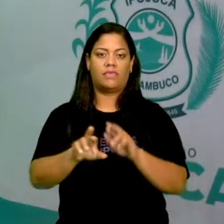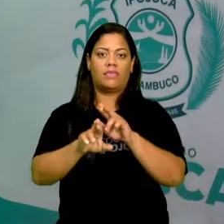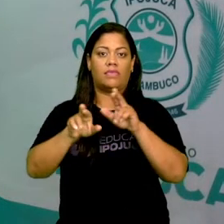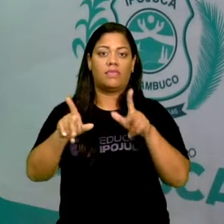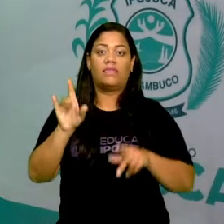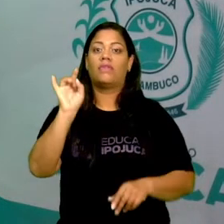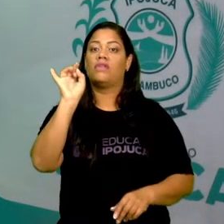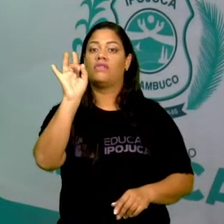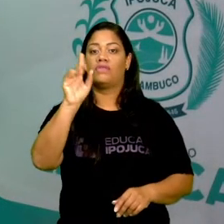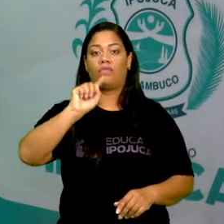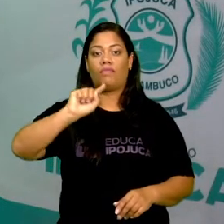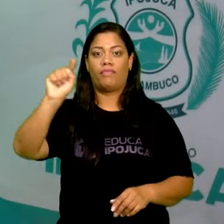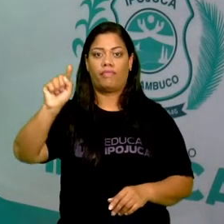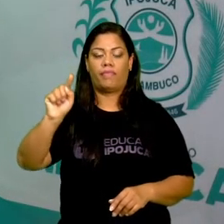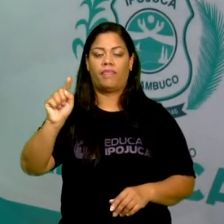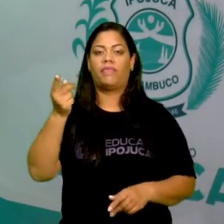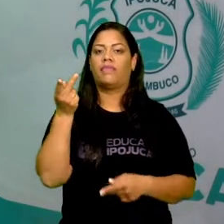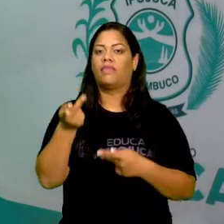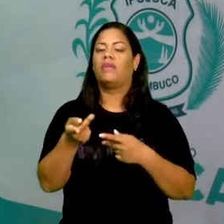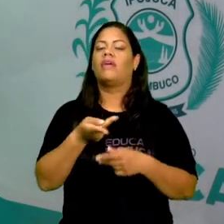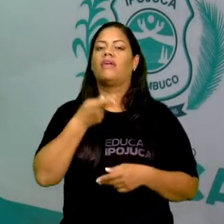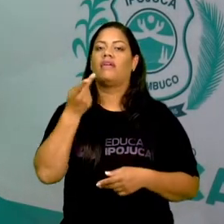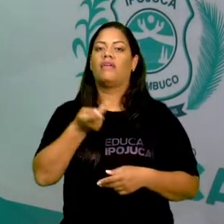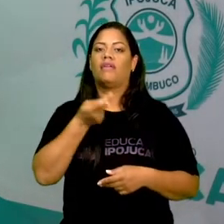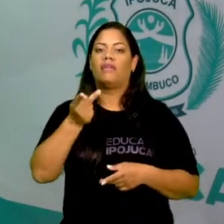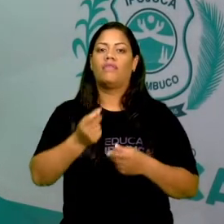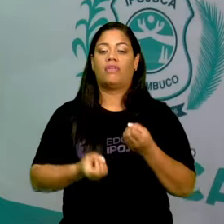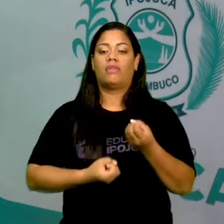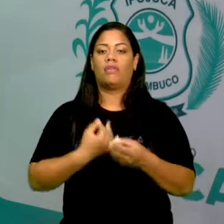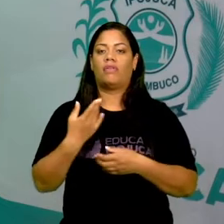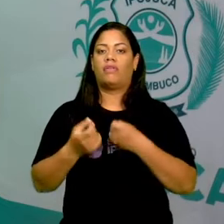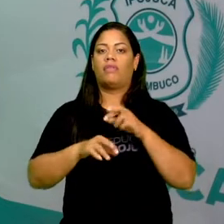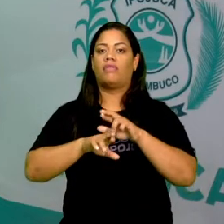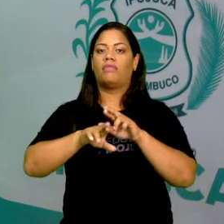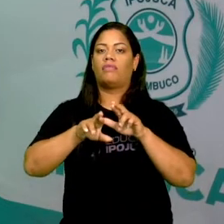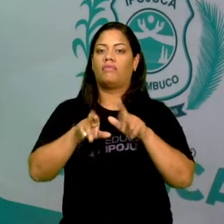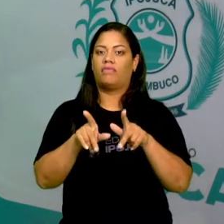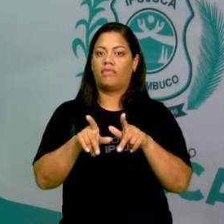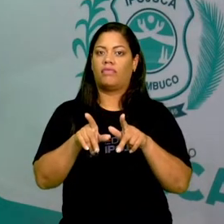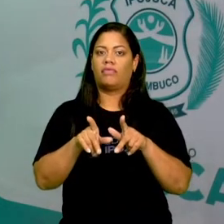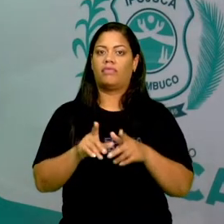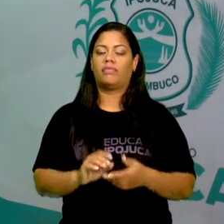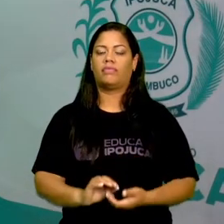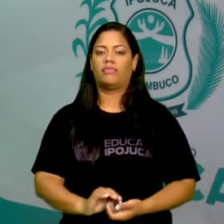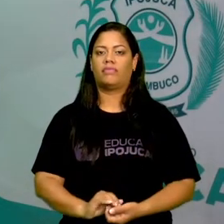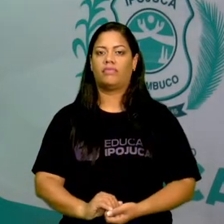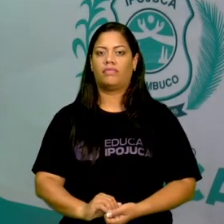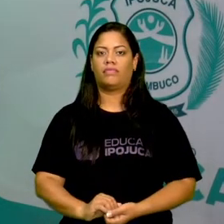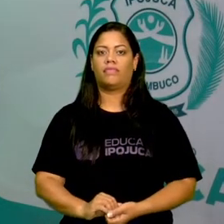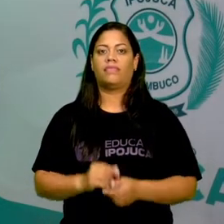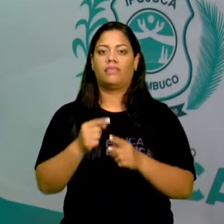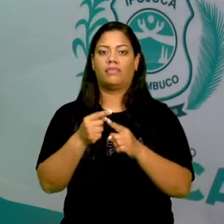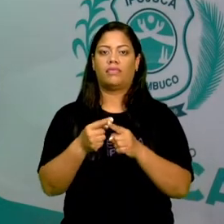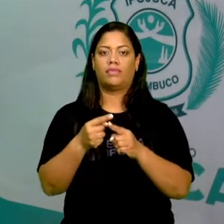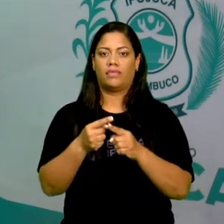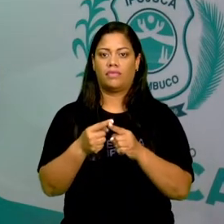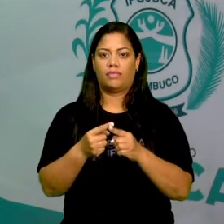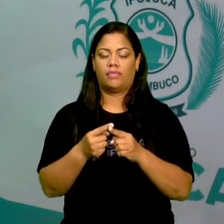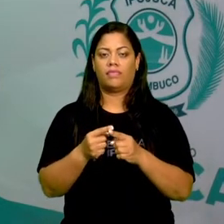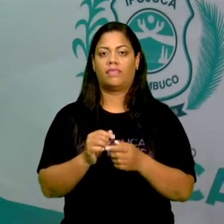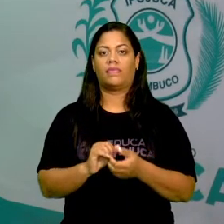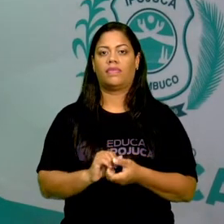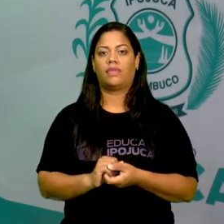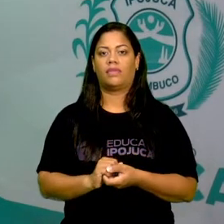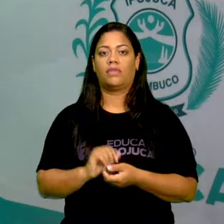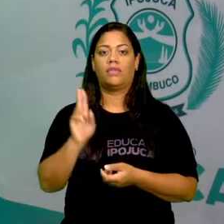a pronúncia da palavra, se modificou, diferenciou, certo? Por conta de quê? Por conta